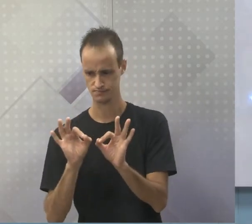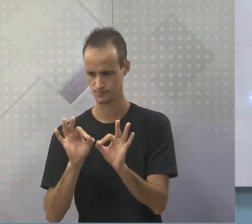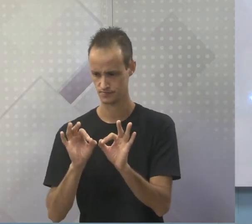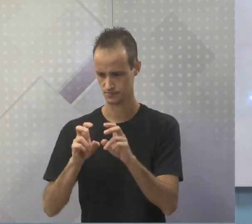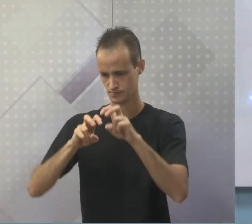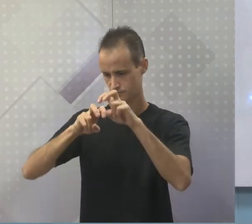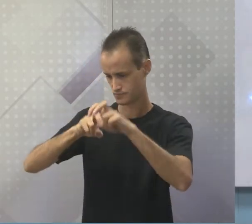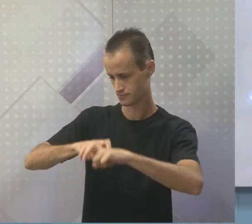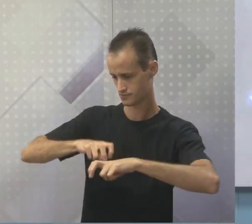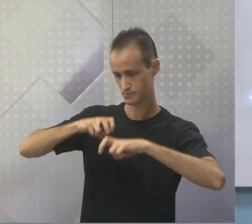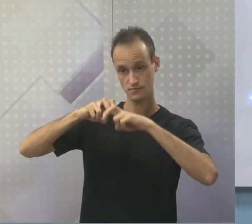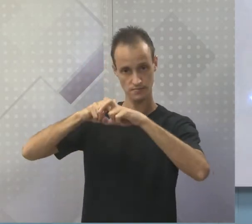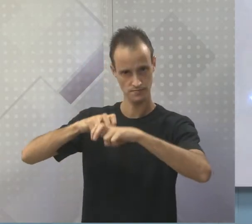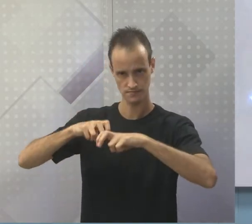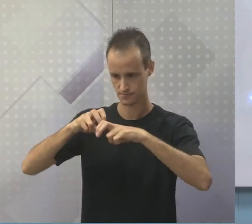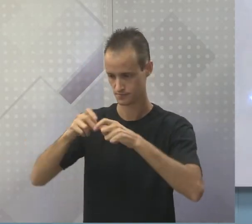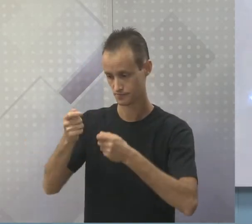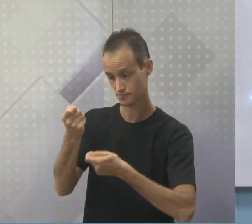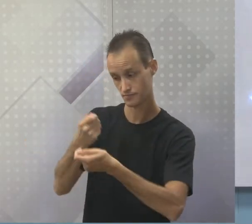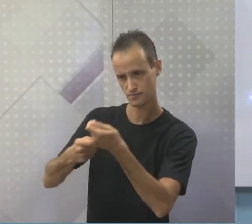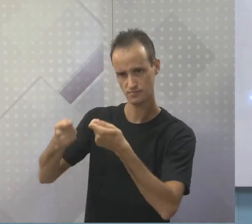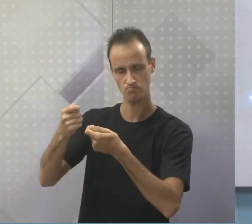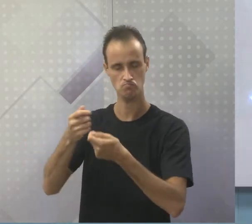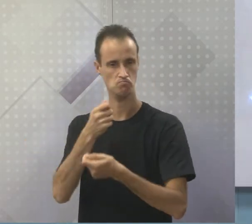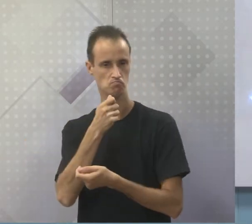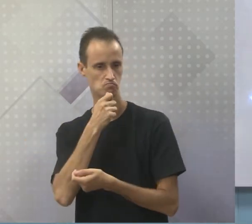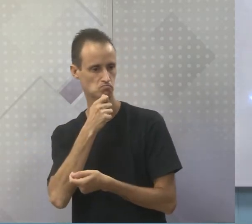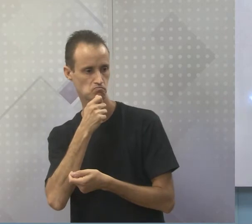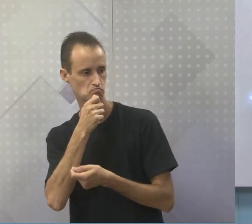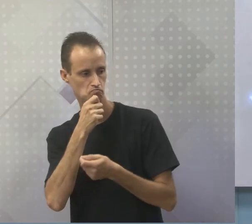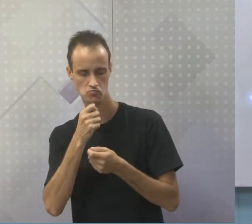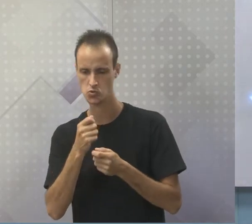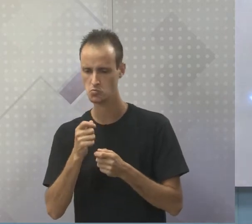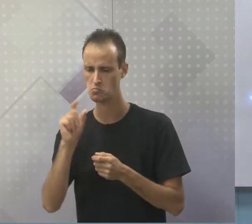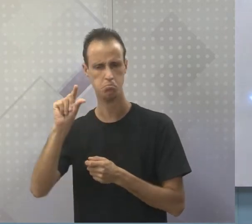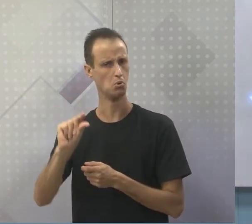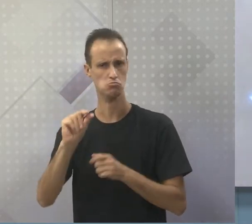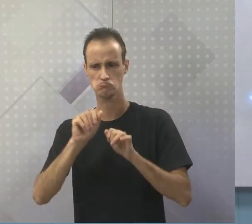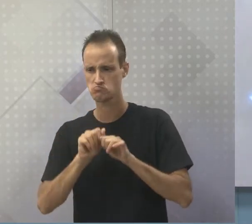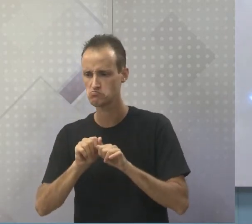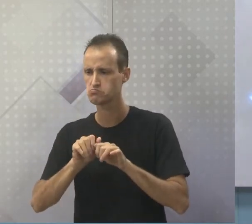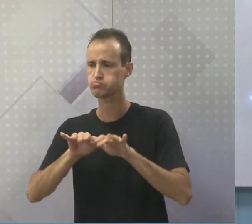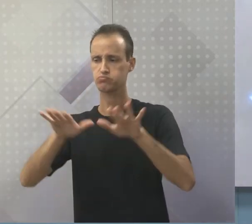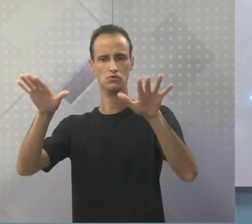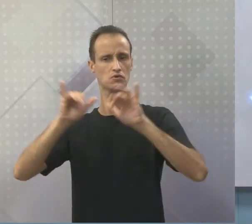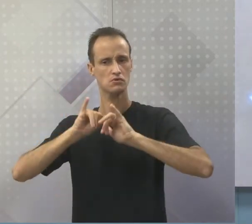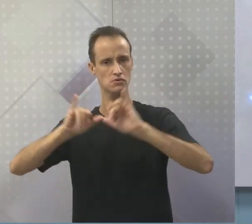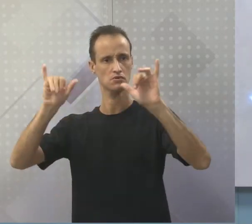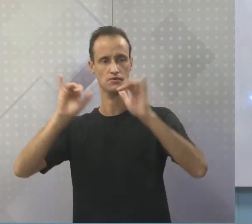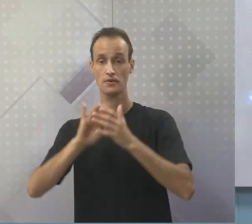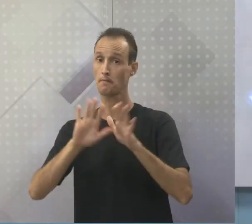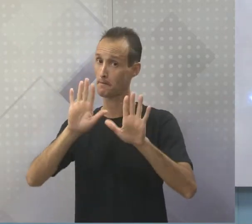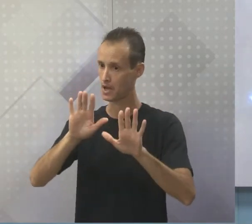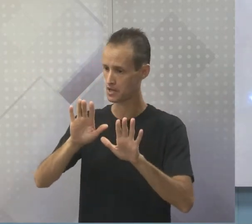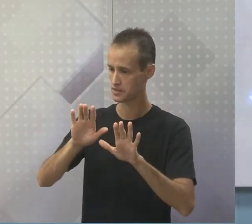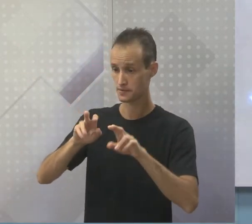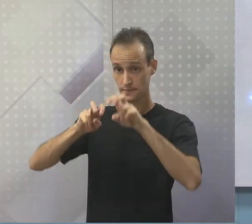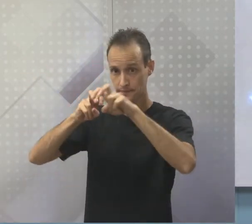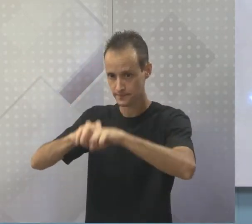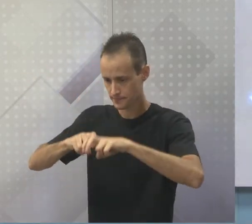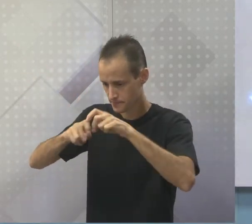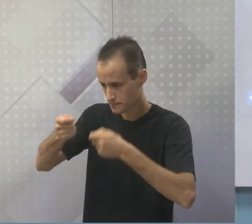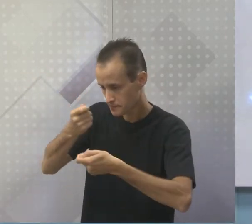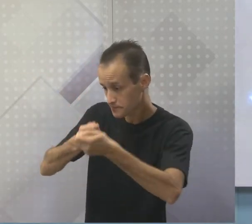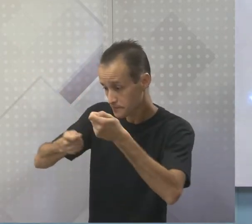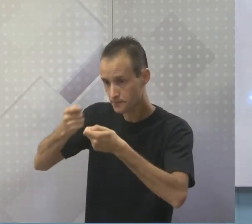agronegócio, principalmente aqui no Nordeste, não é tão divulgado. Mas é uma área, pessoal, muito lucrativa. Quem vai para essa área do agronegócio,